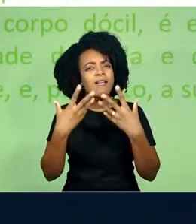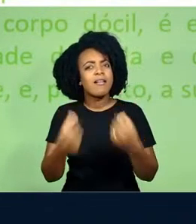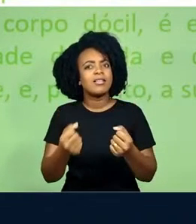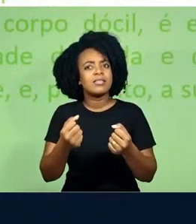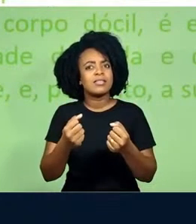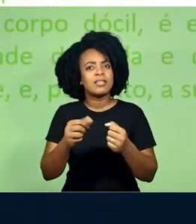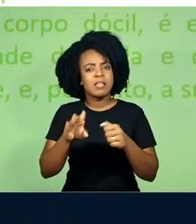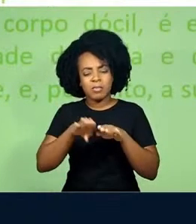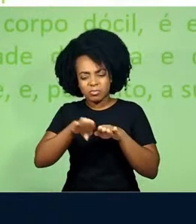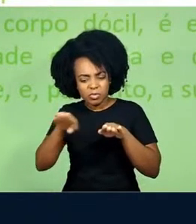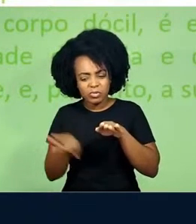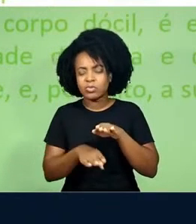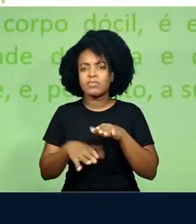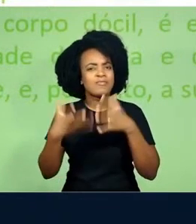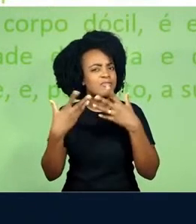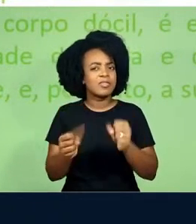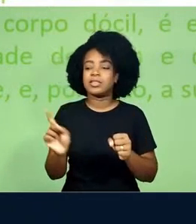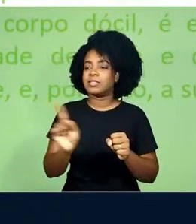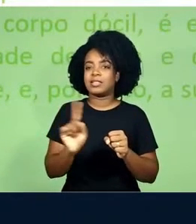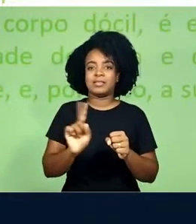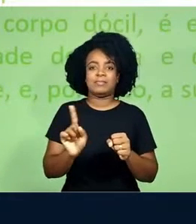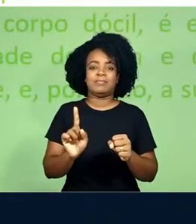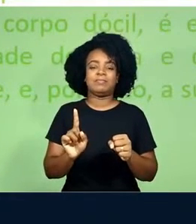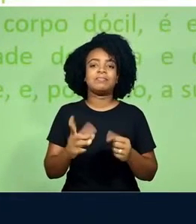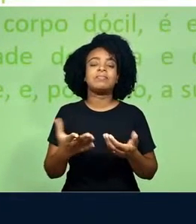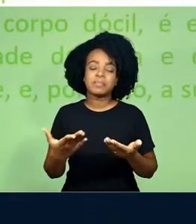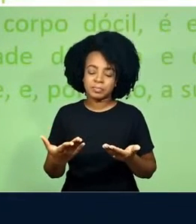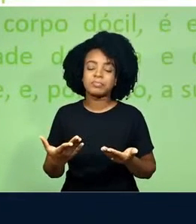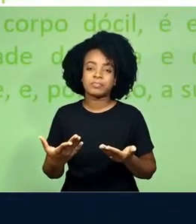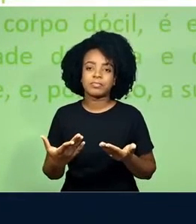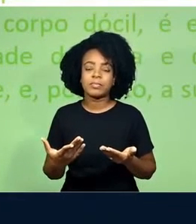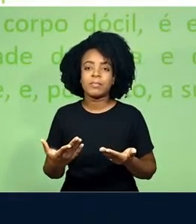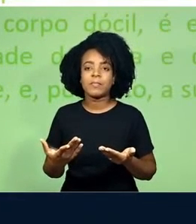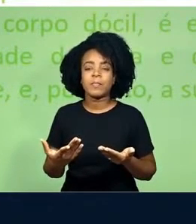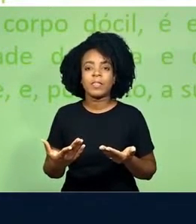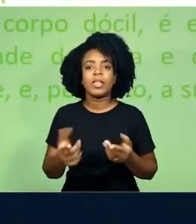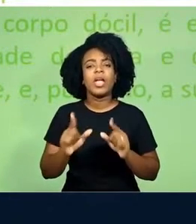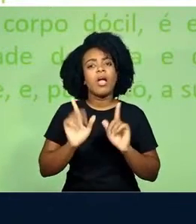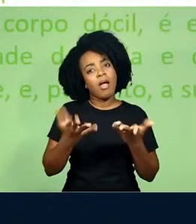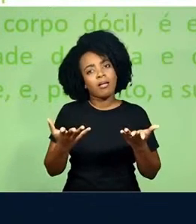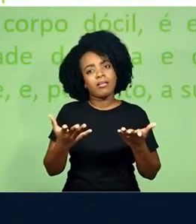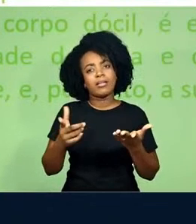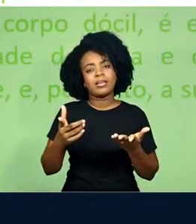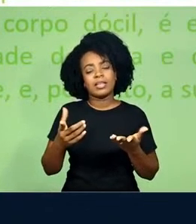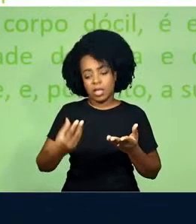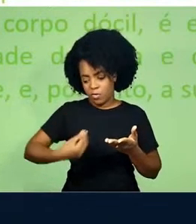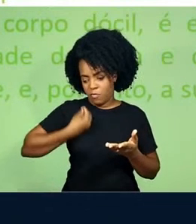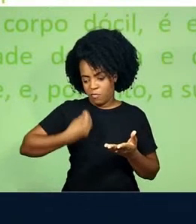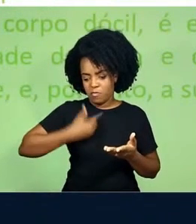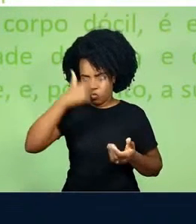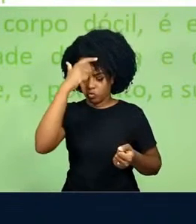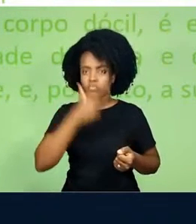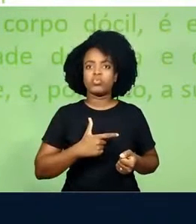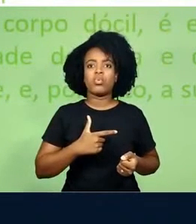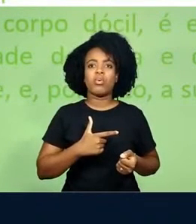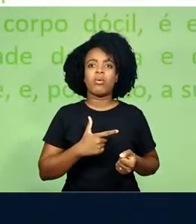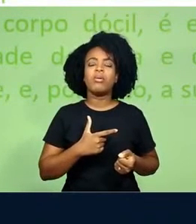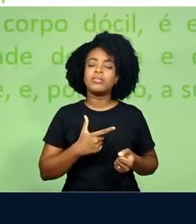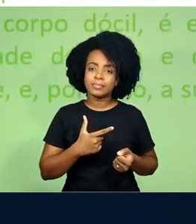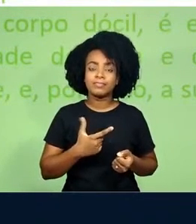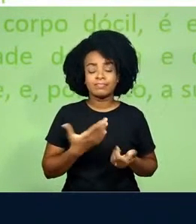se tornar sujeito, ou seja, submetido, sujeito a algo. E se afirmar enquanto ser.